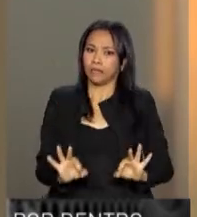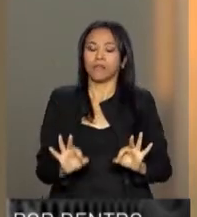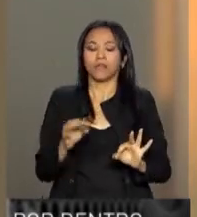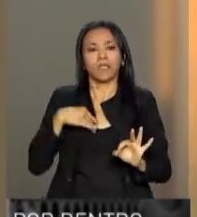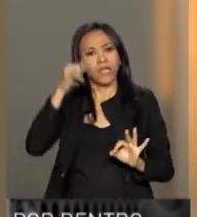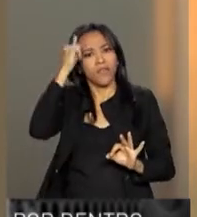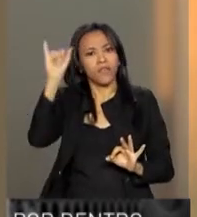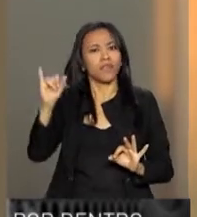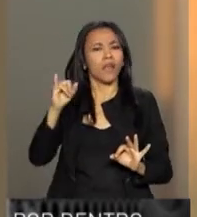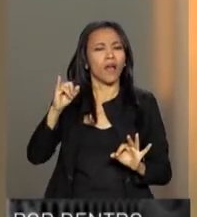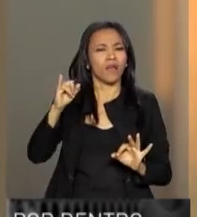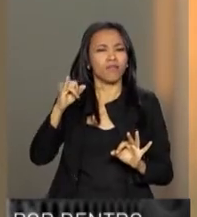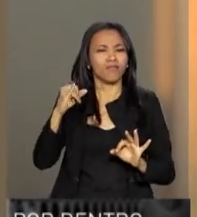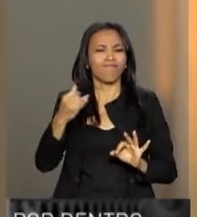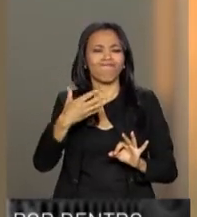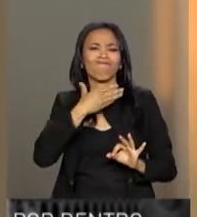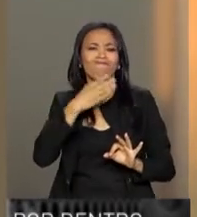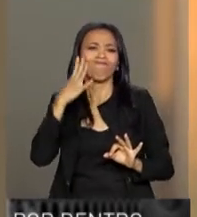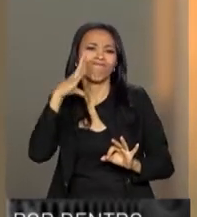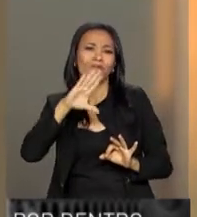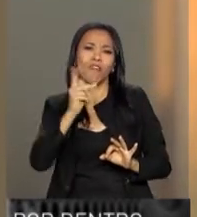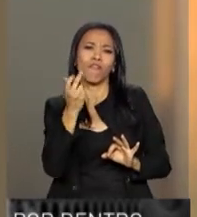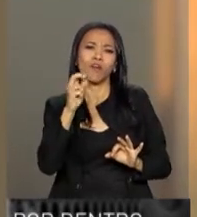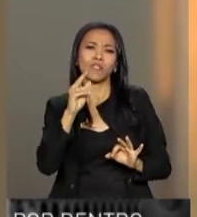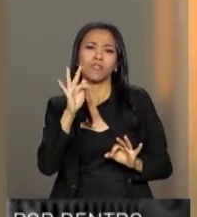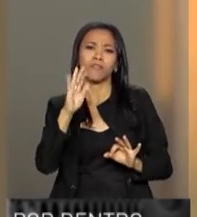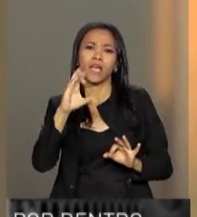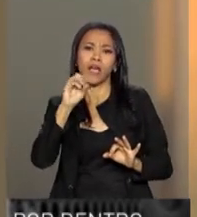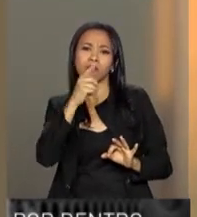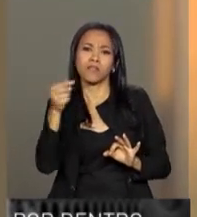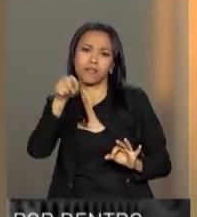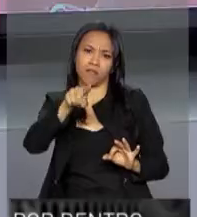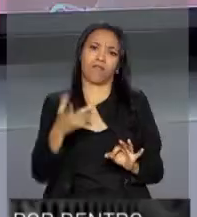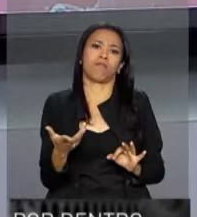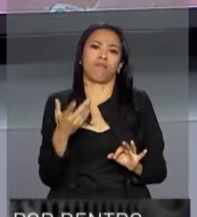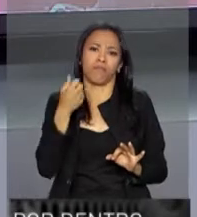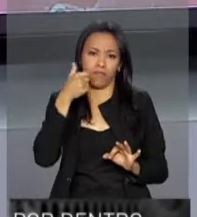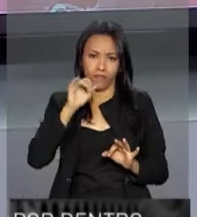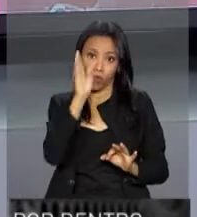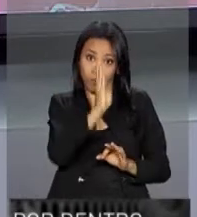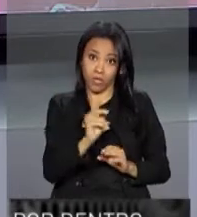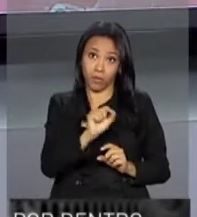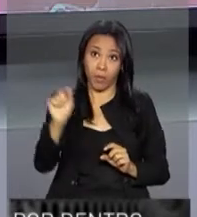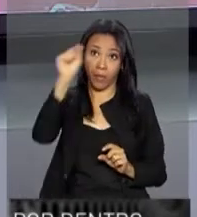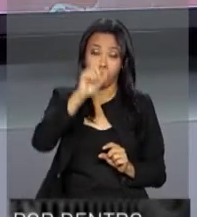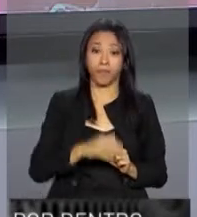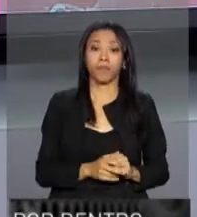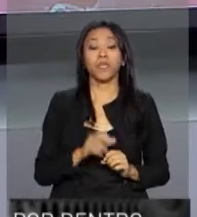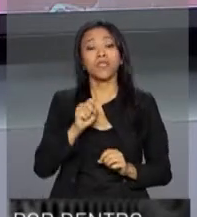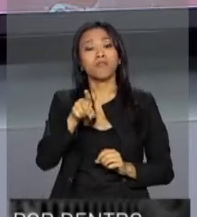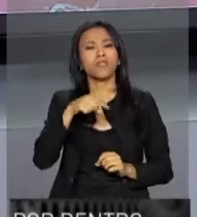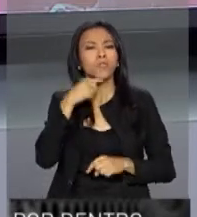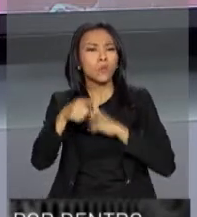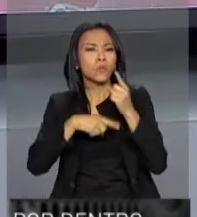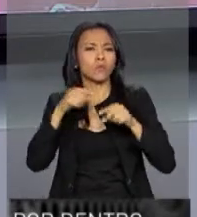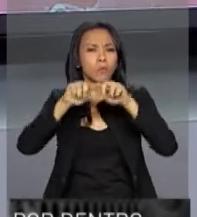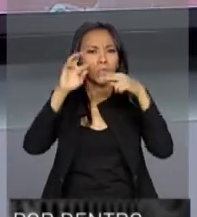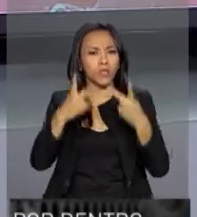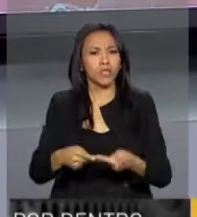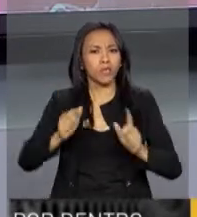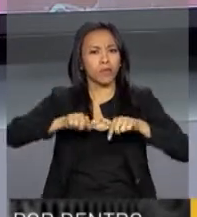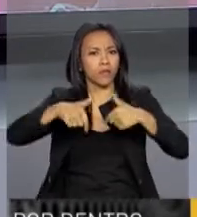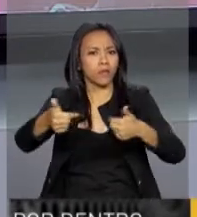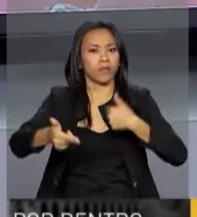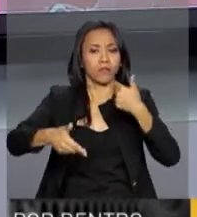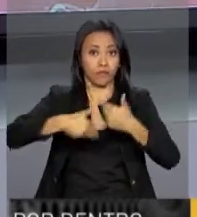combater a falsificação da identidade jovem no Brasil inteiro. E se você tem alguma dúvida sobre projetos ou ações